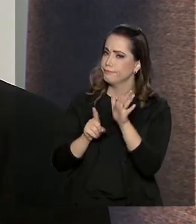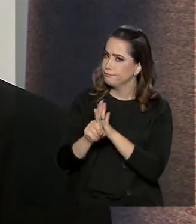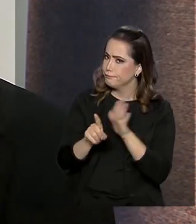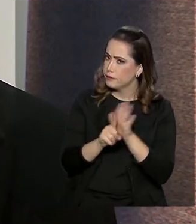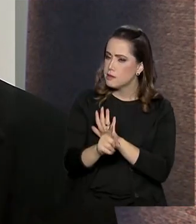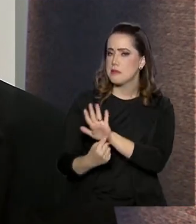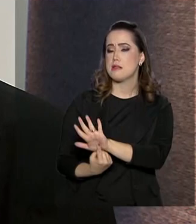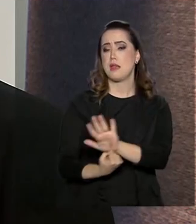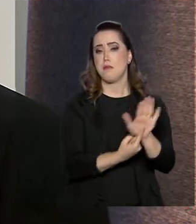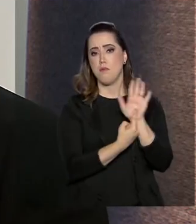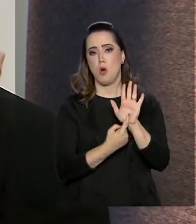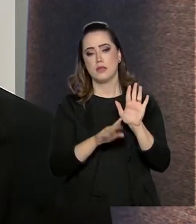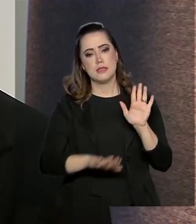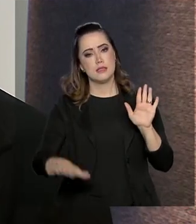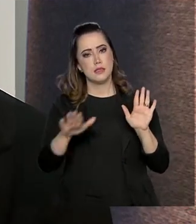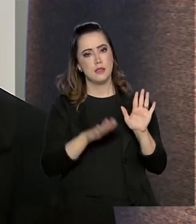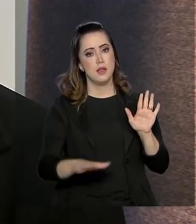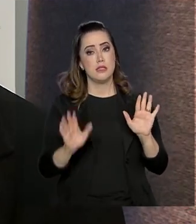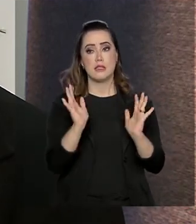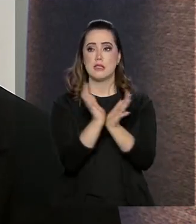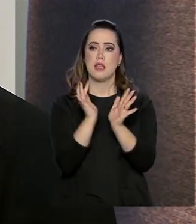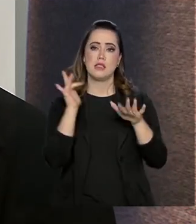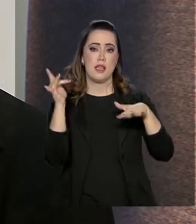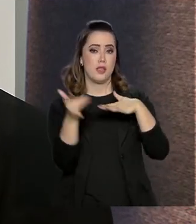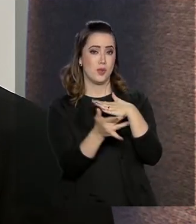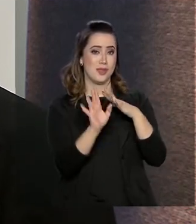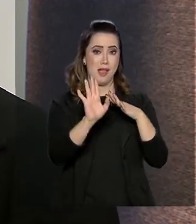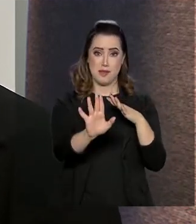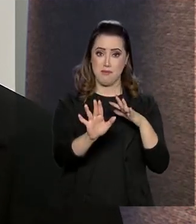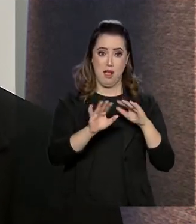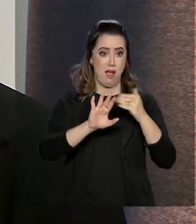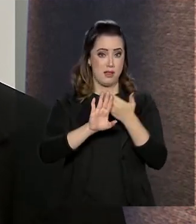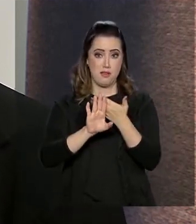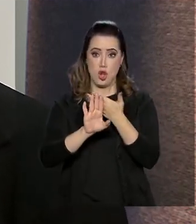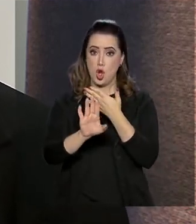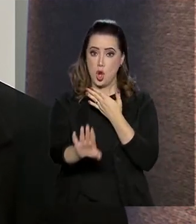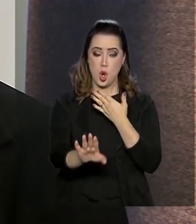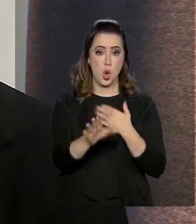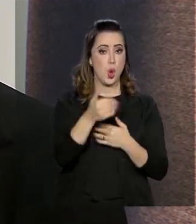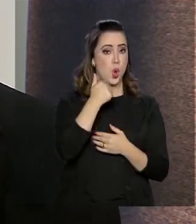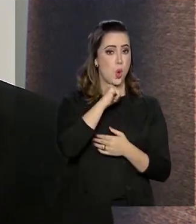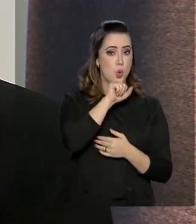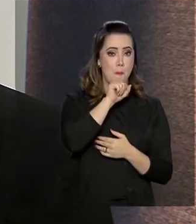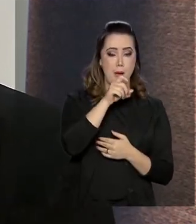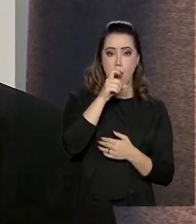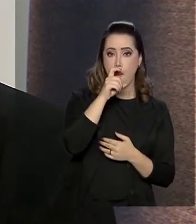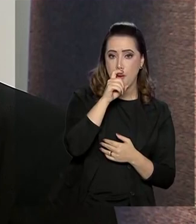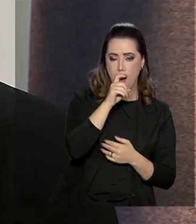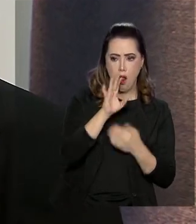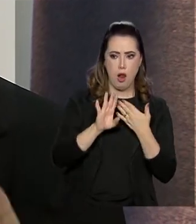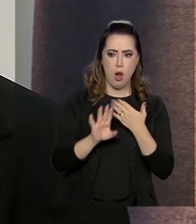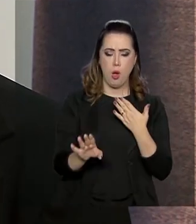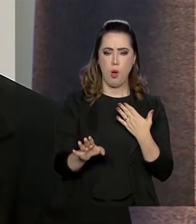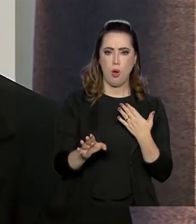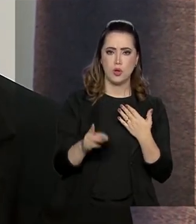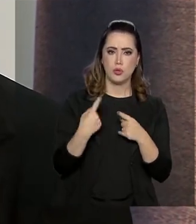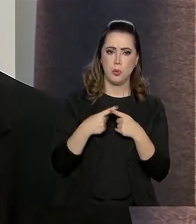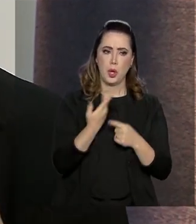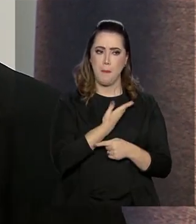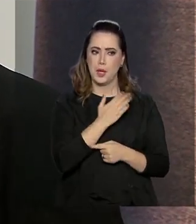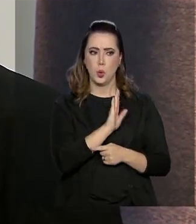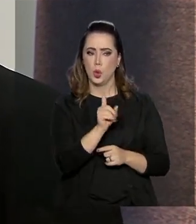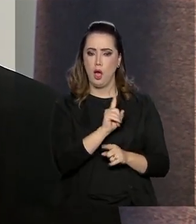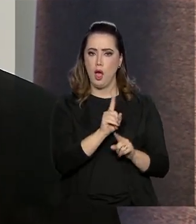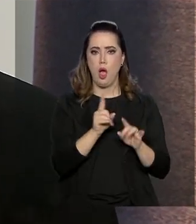as crianças têm redes sociais e os seus pais não são amigos nas suas redes sociais. Por quê? Elas falam que